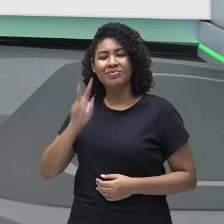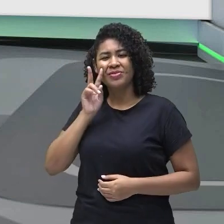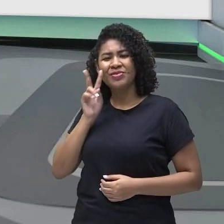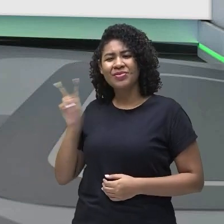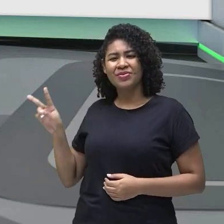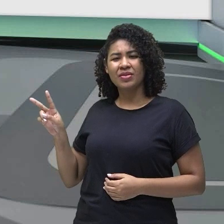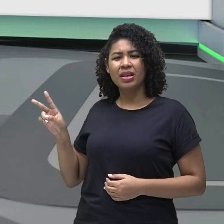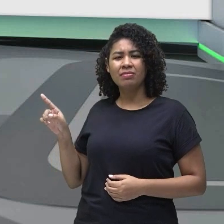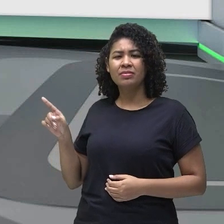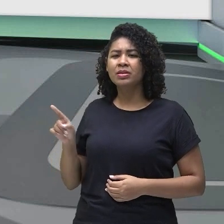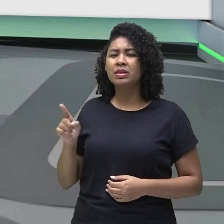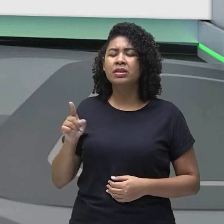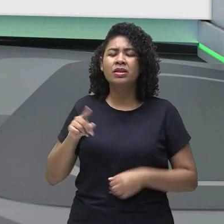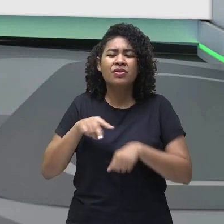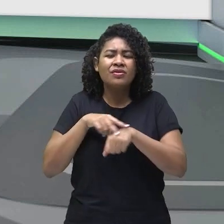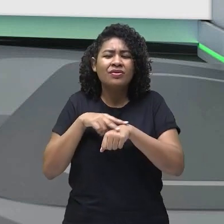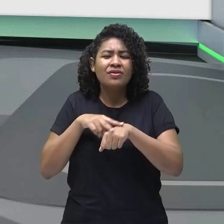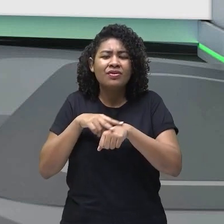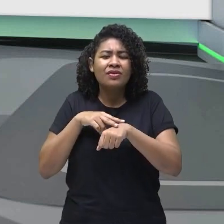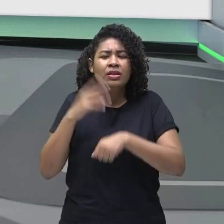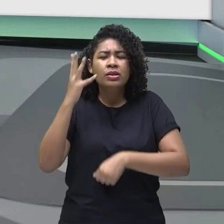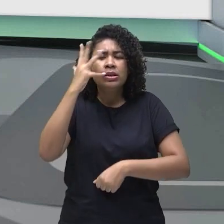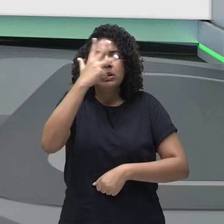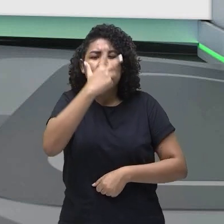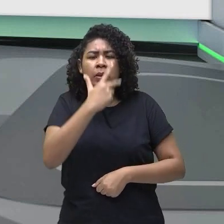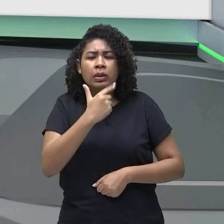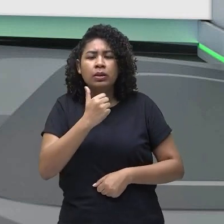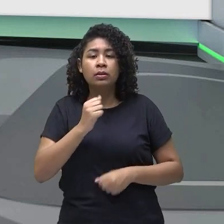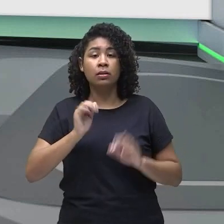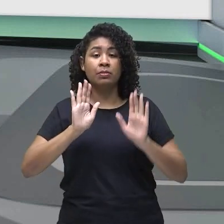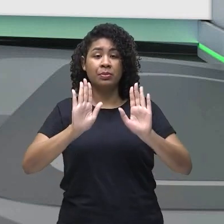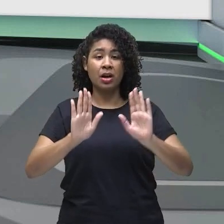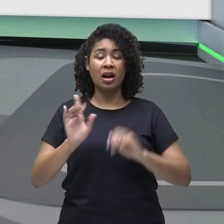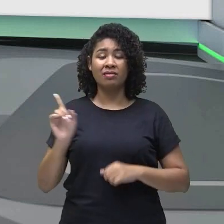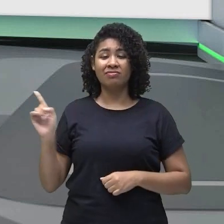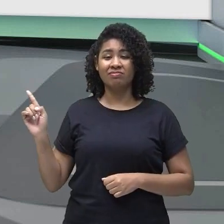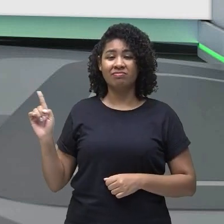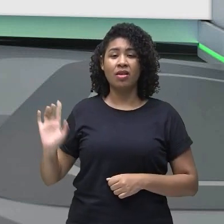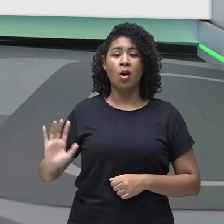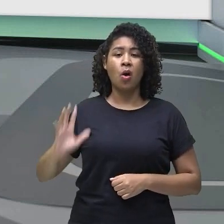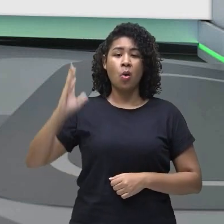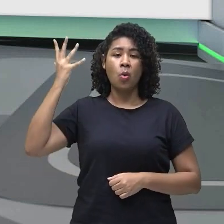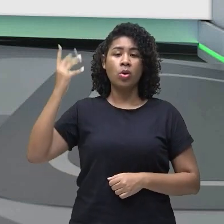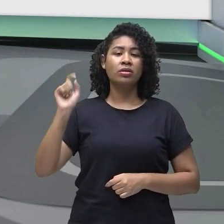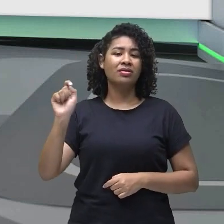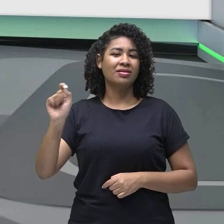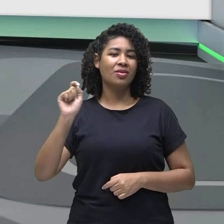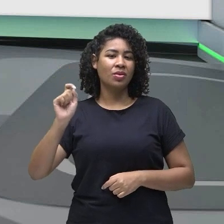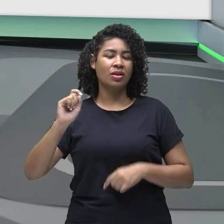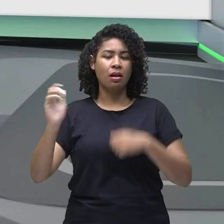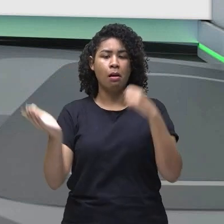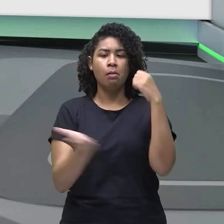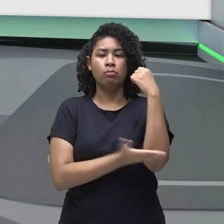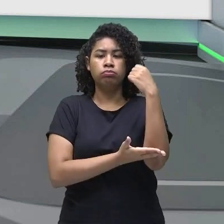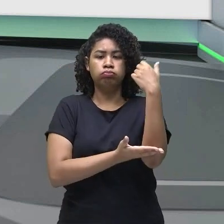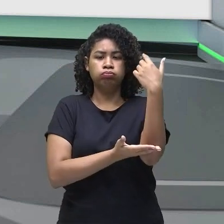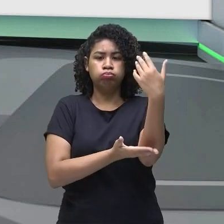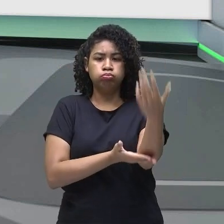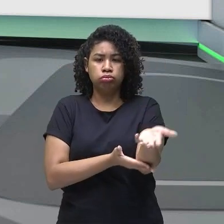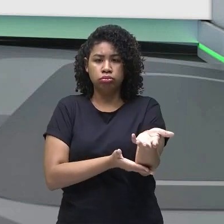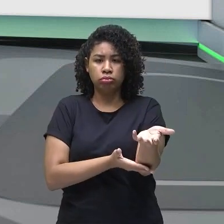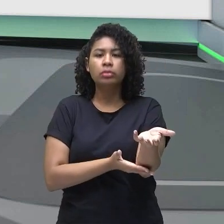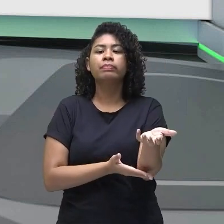verdinha, mas ela pode passar por um processo chamado desmatamento e para acontecer esse